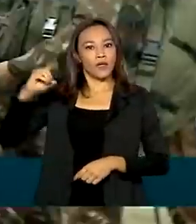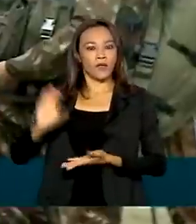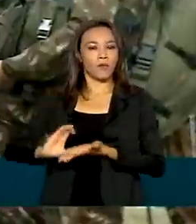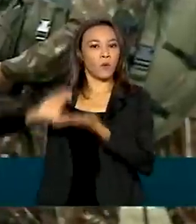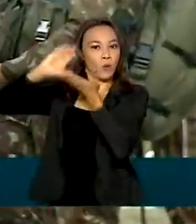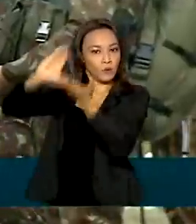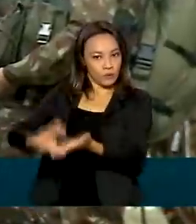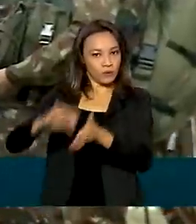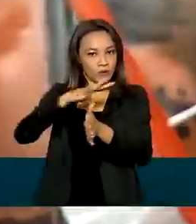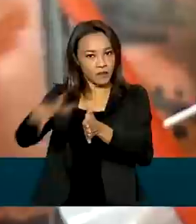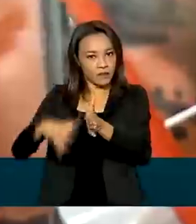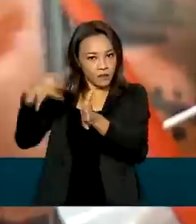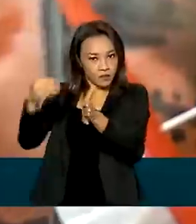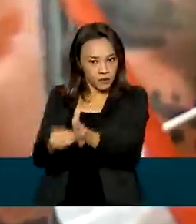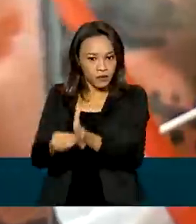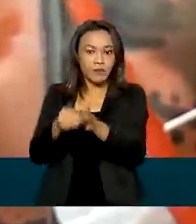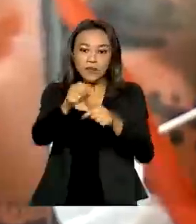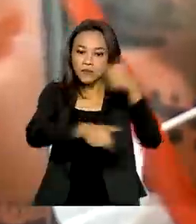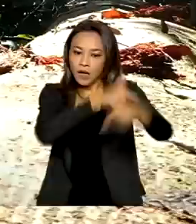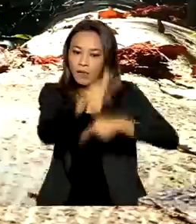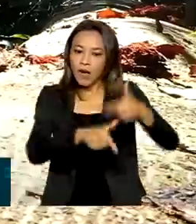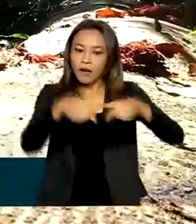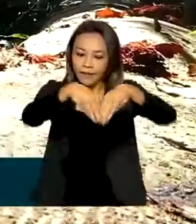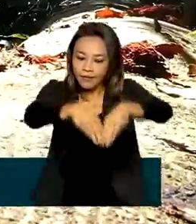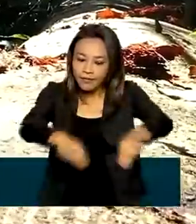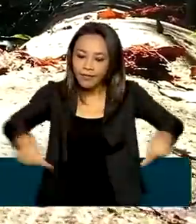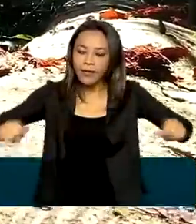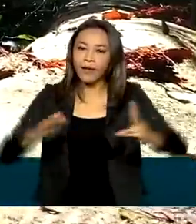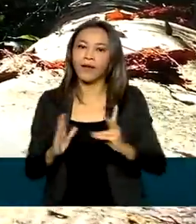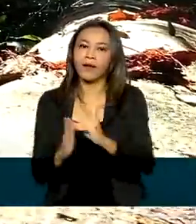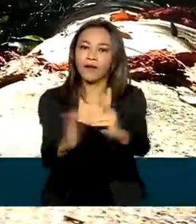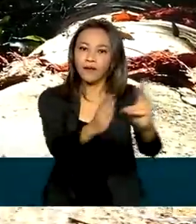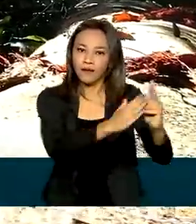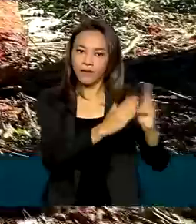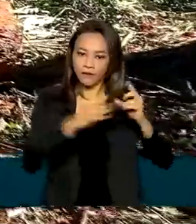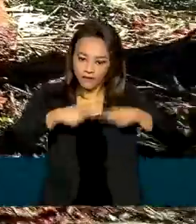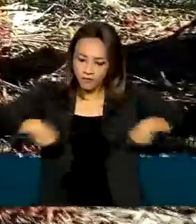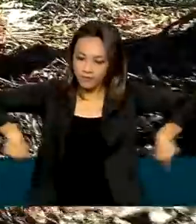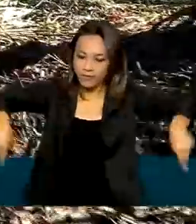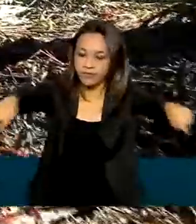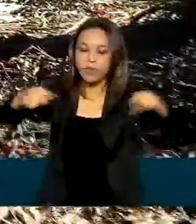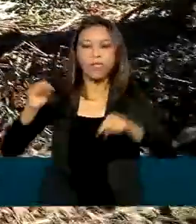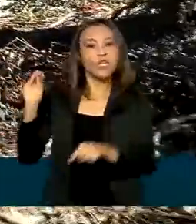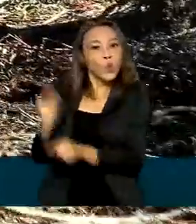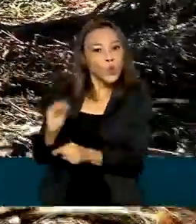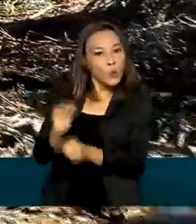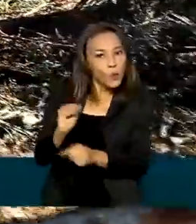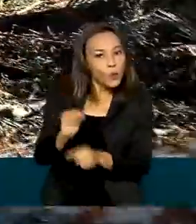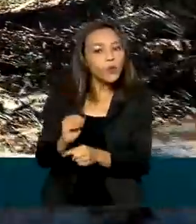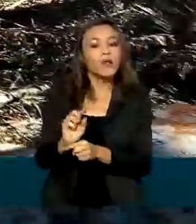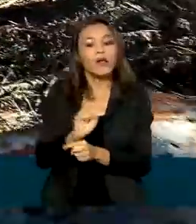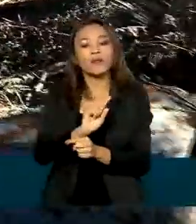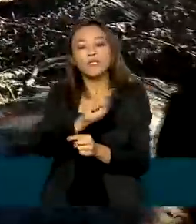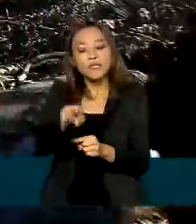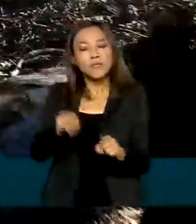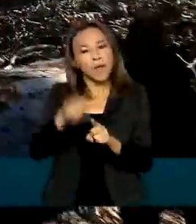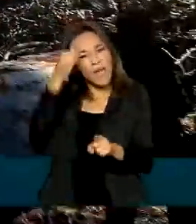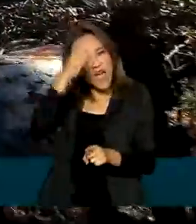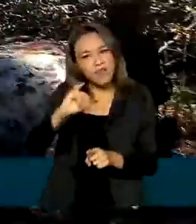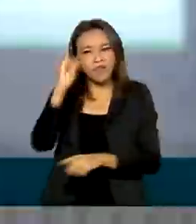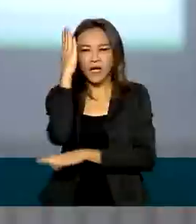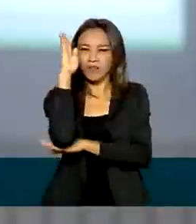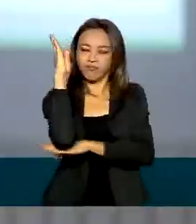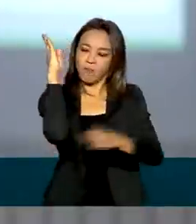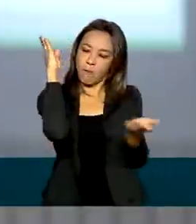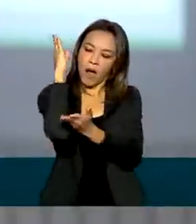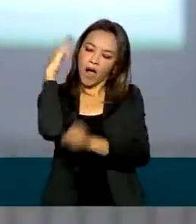Legal, atua em terras indígenas e unidades federais de conservação para proteger e combater o desmatamento